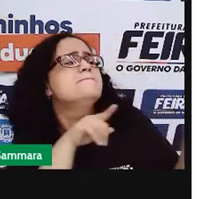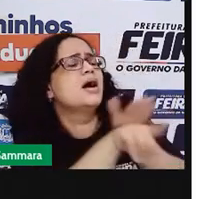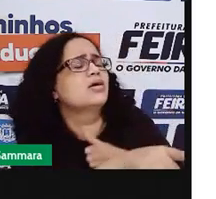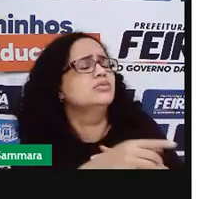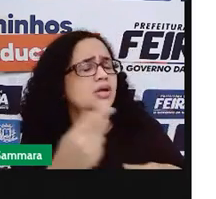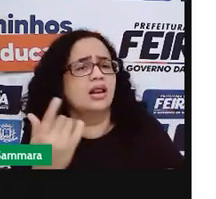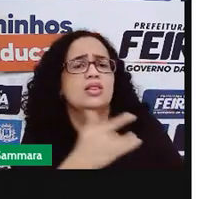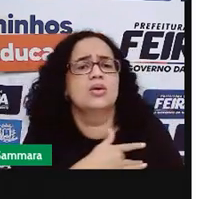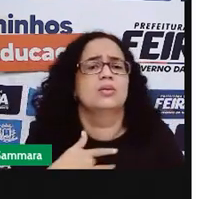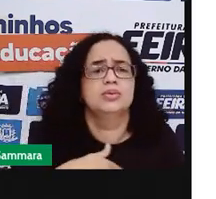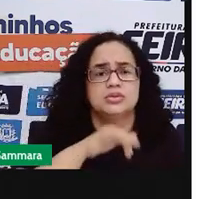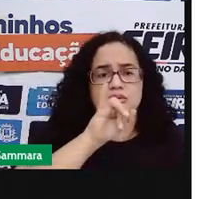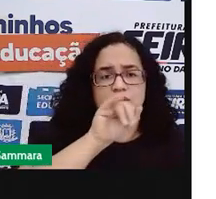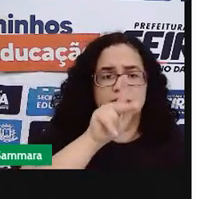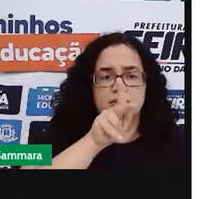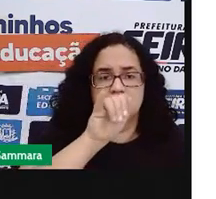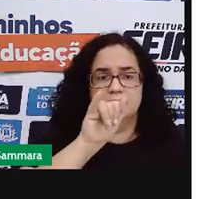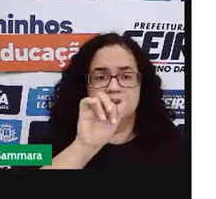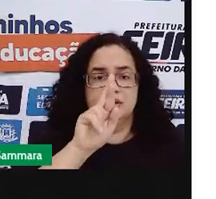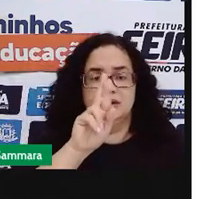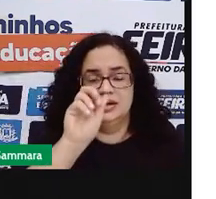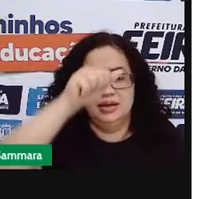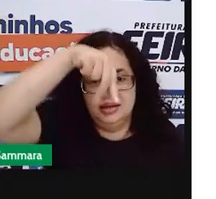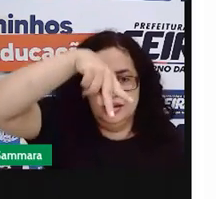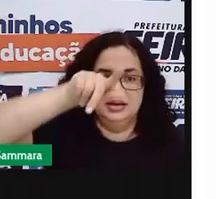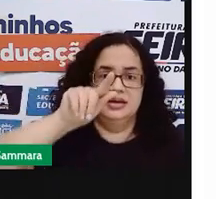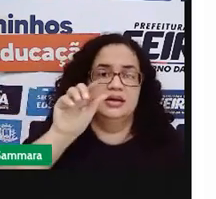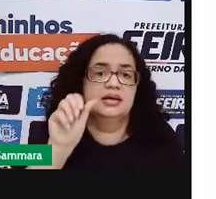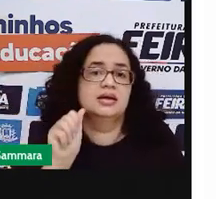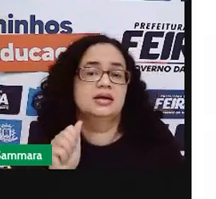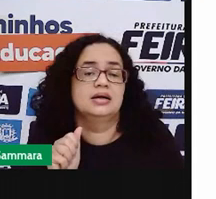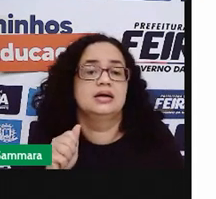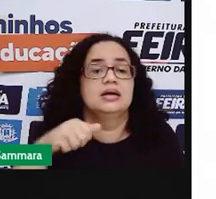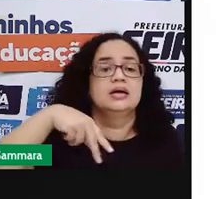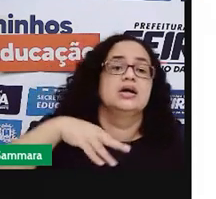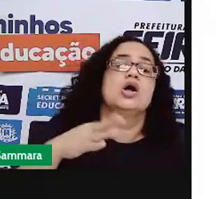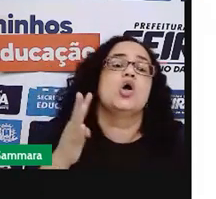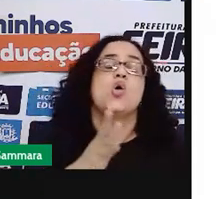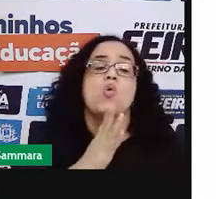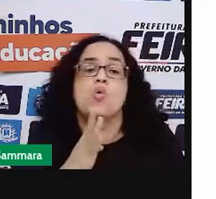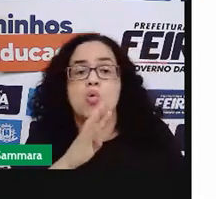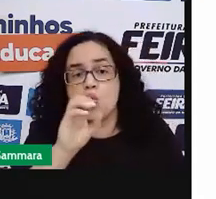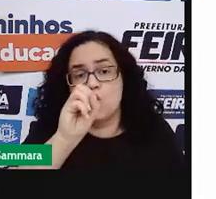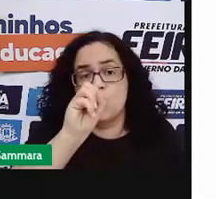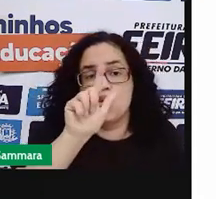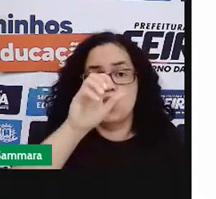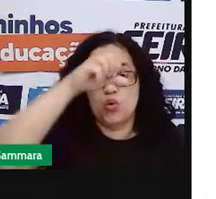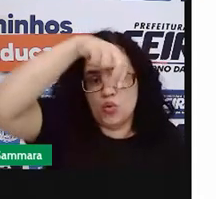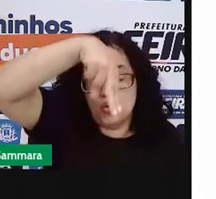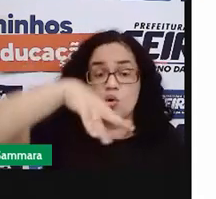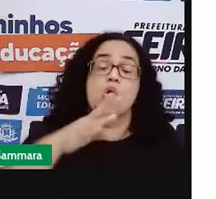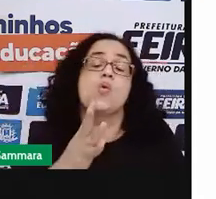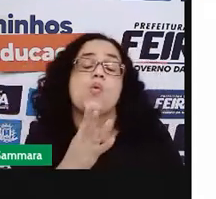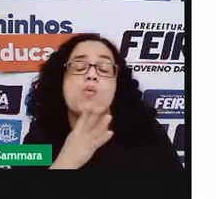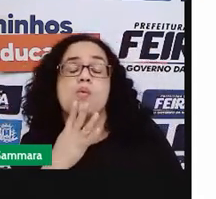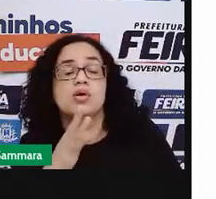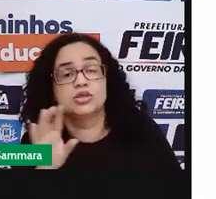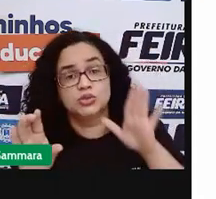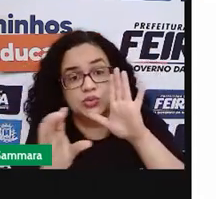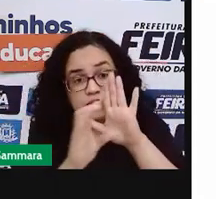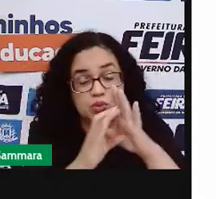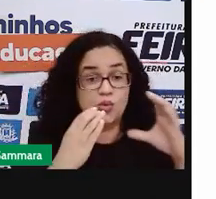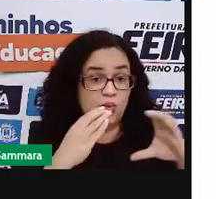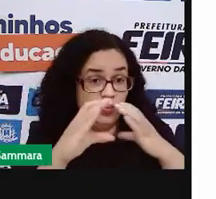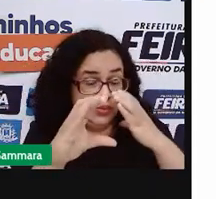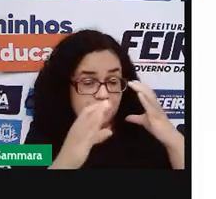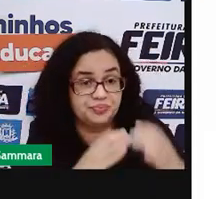Pergunta lá no posto piranda. O slogan, ele se torna uma ferramenta da nossa comunicação. Nós